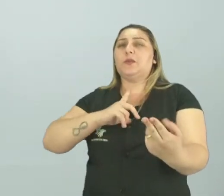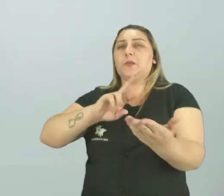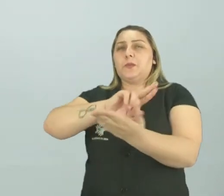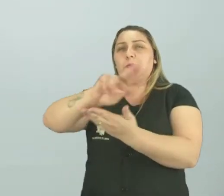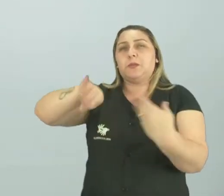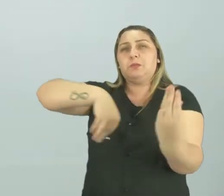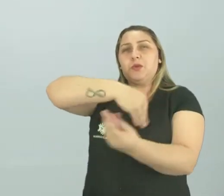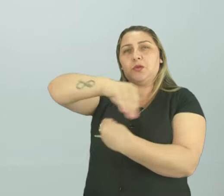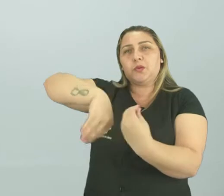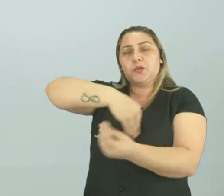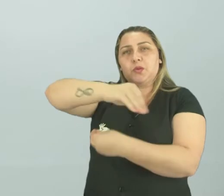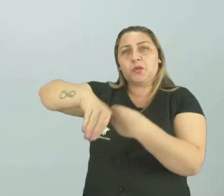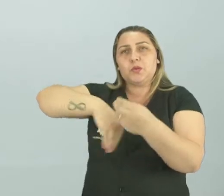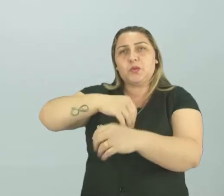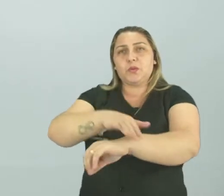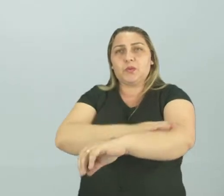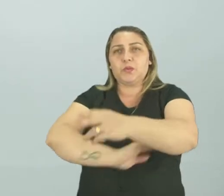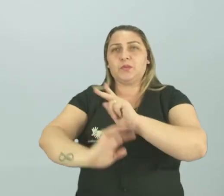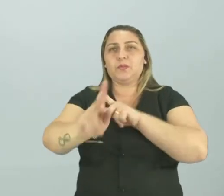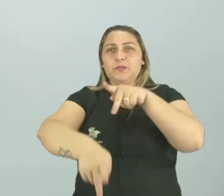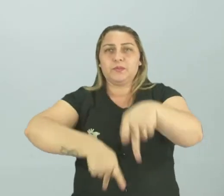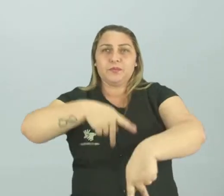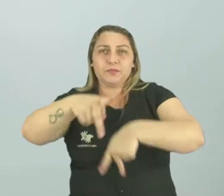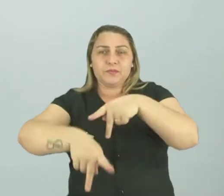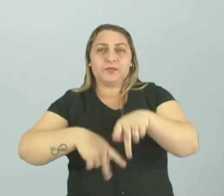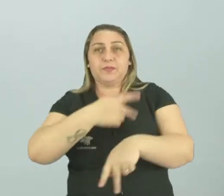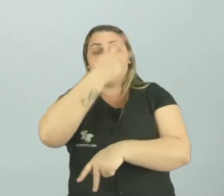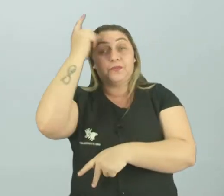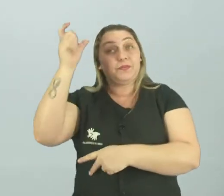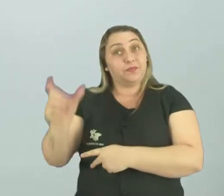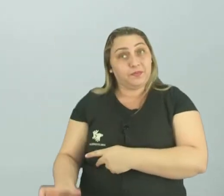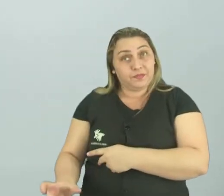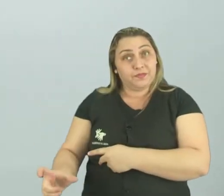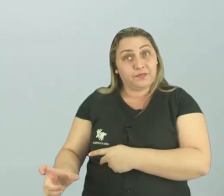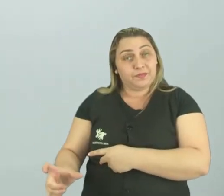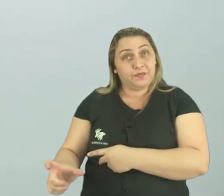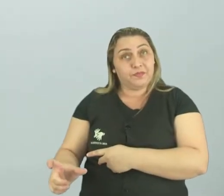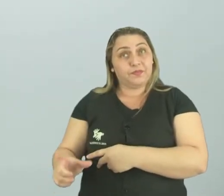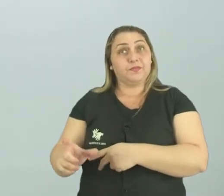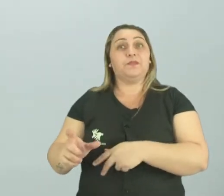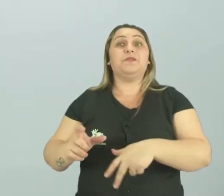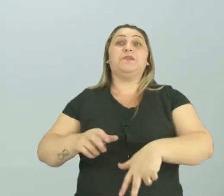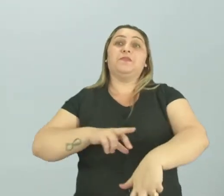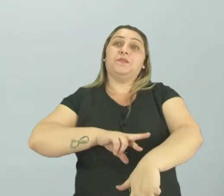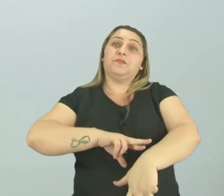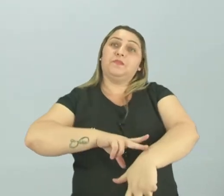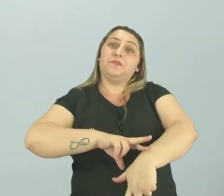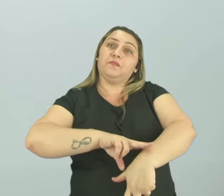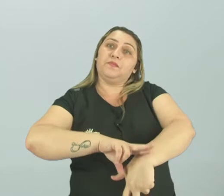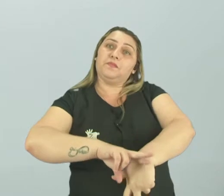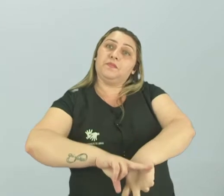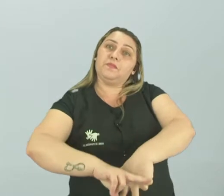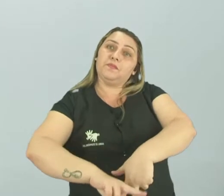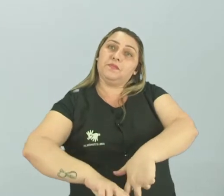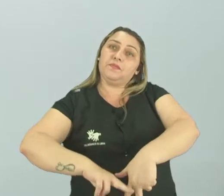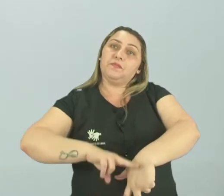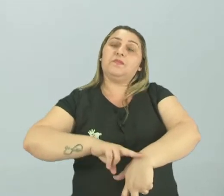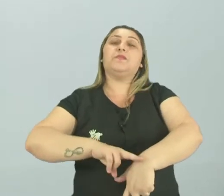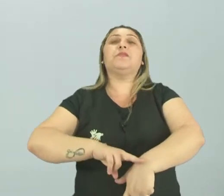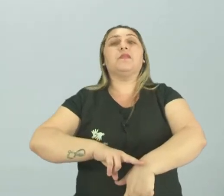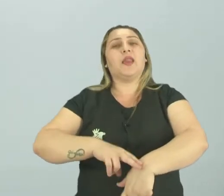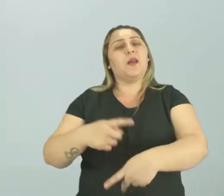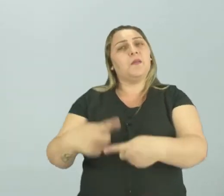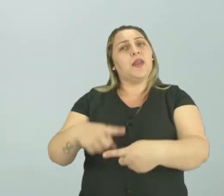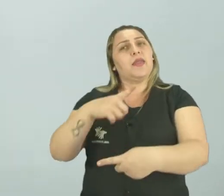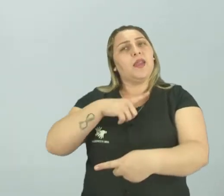miscigenação, uma mistura de pessoas, né? De raças, de tipos de pessoas, né? Por quê?